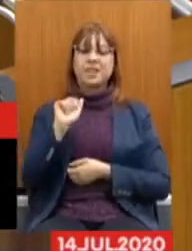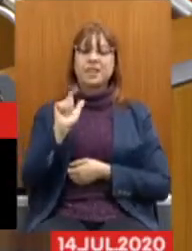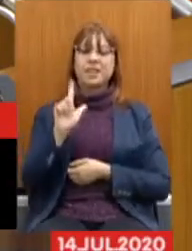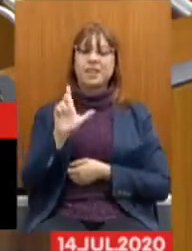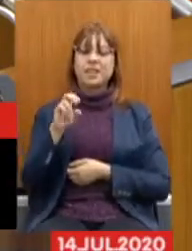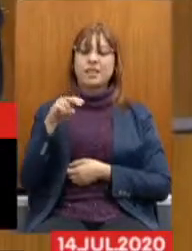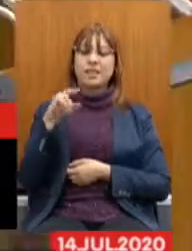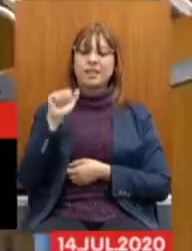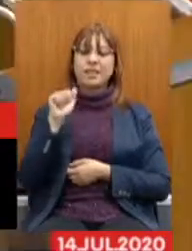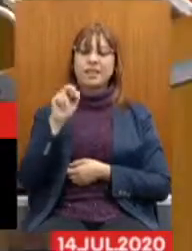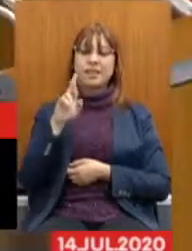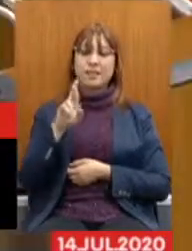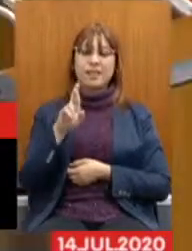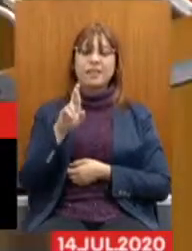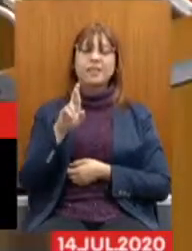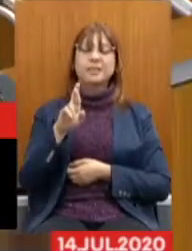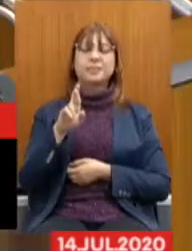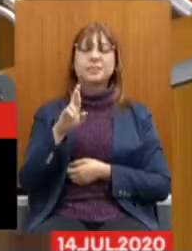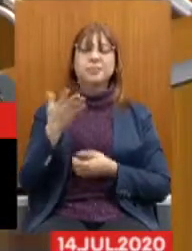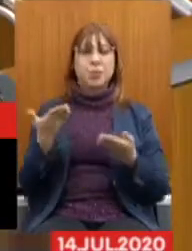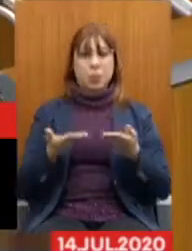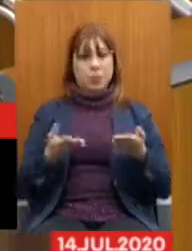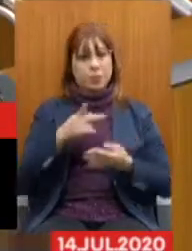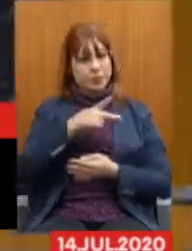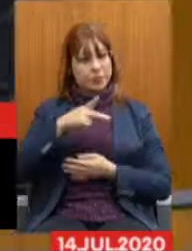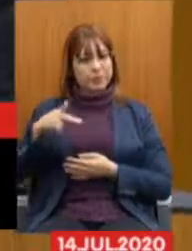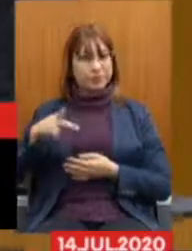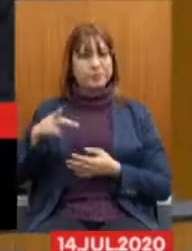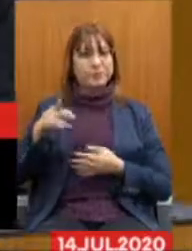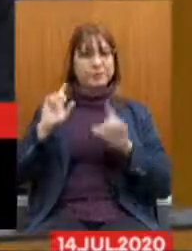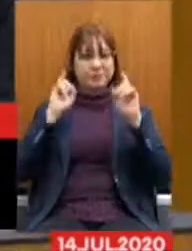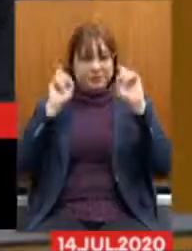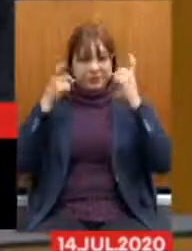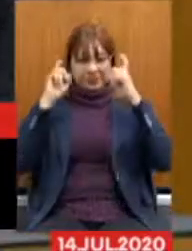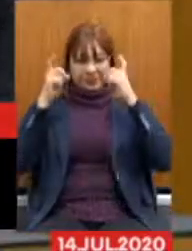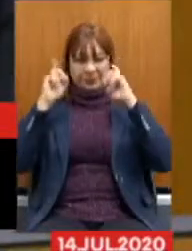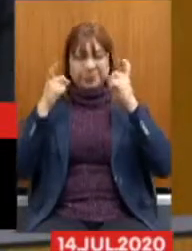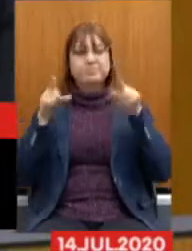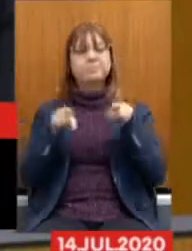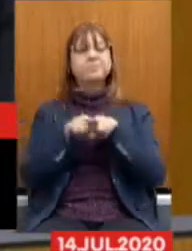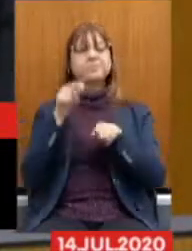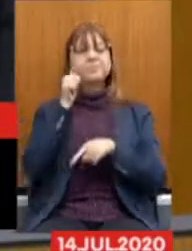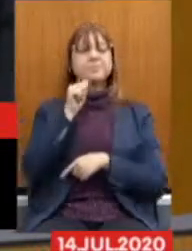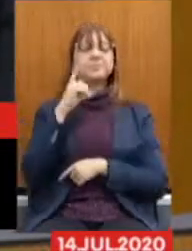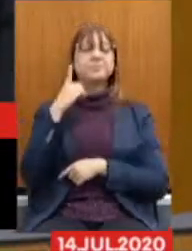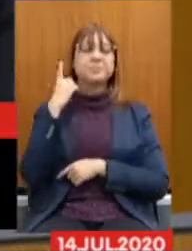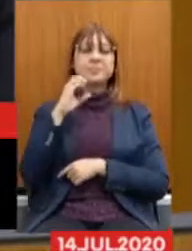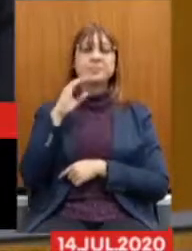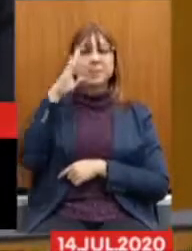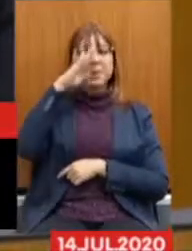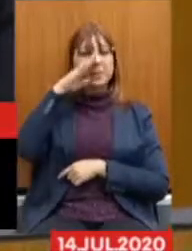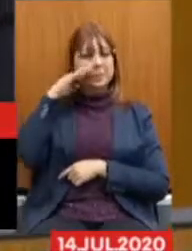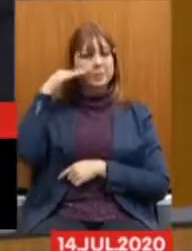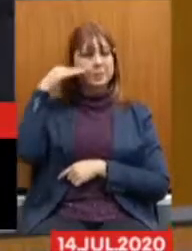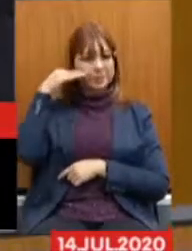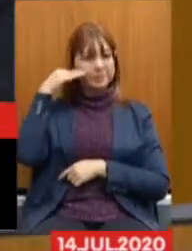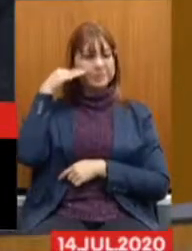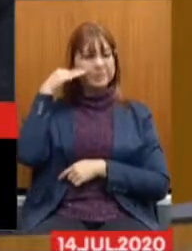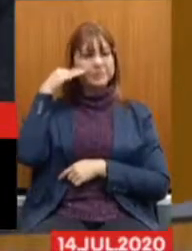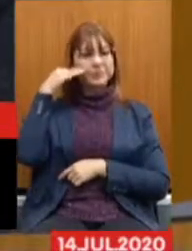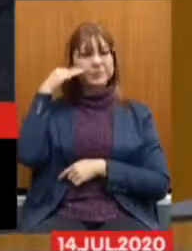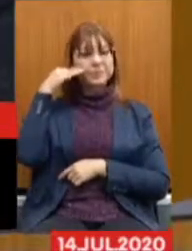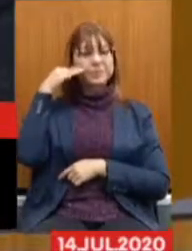Silveira Júnior, que preside esta sessão, e a deputada Beatriz Serqueira, que se faz presente.